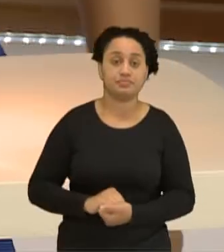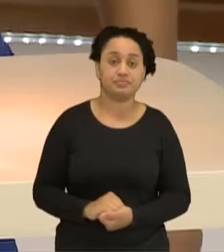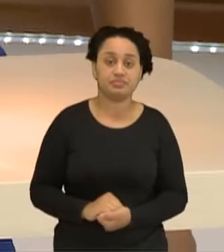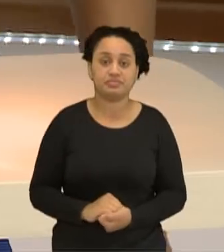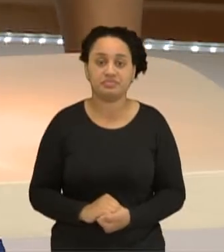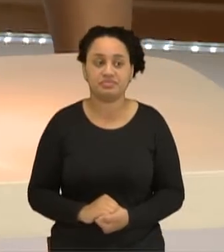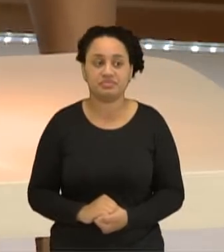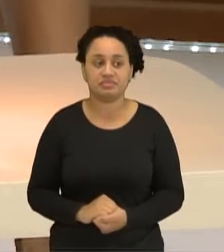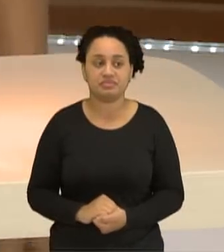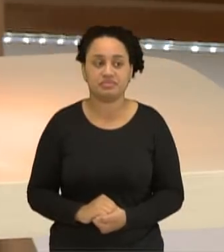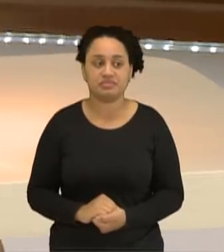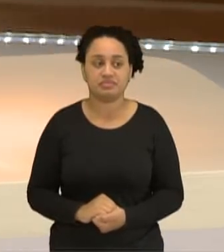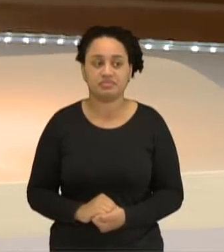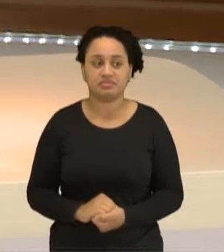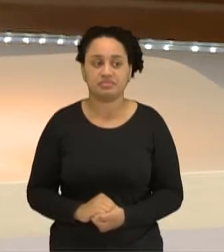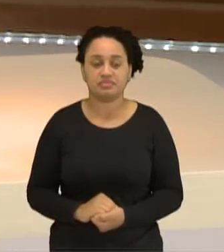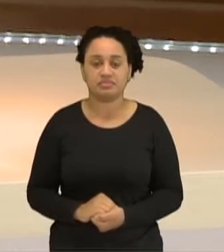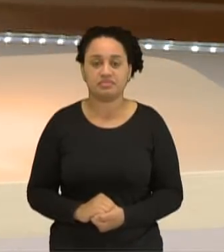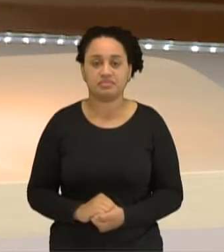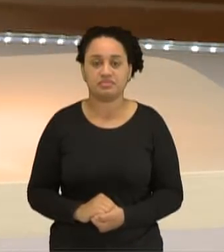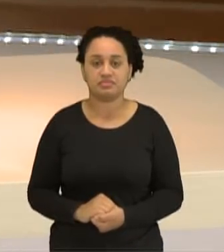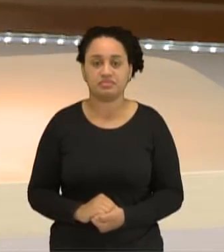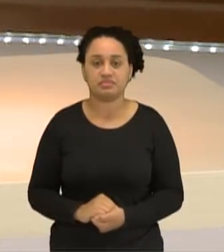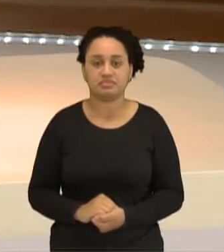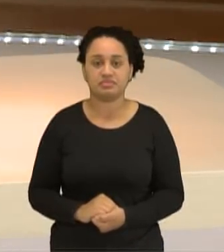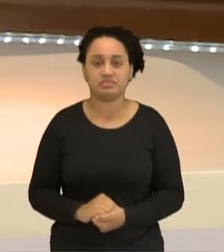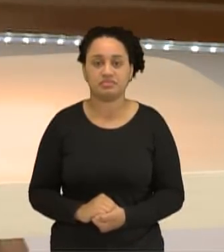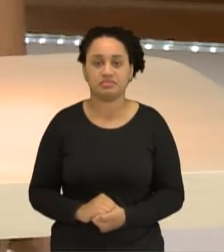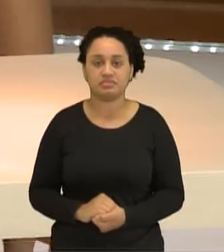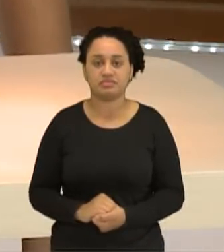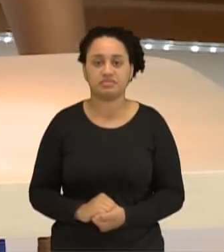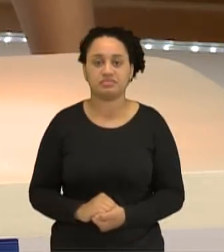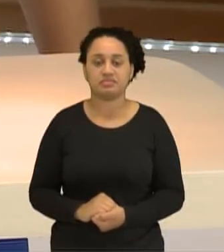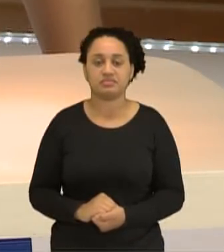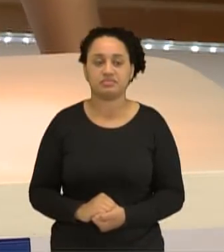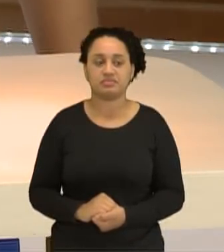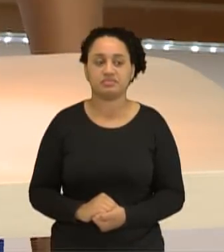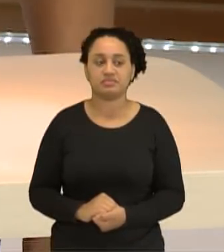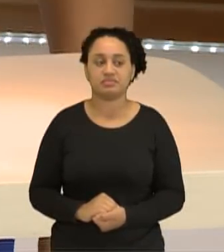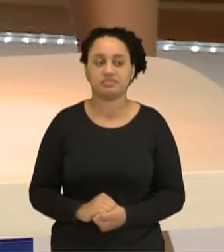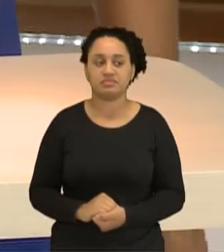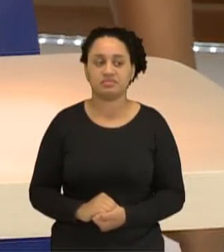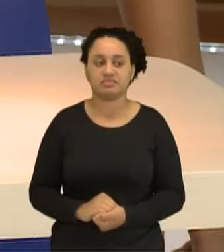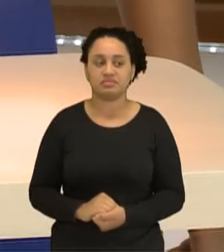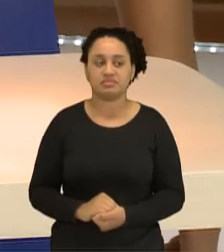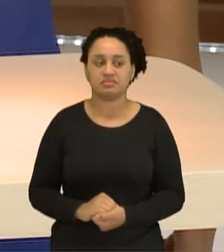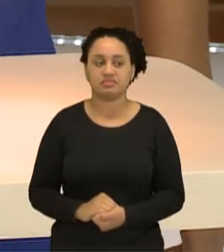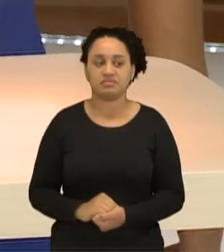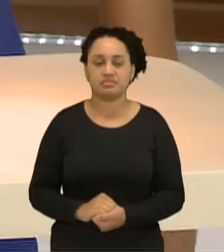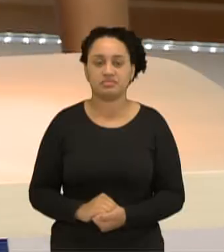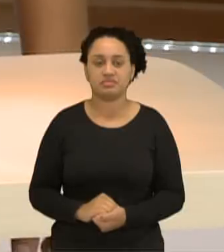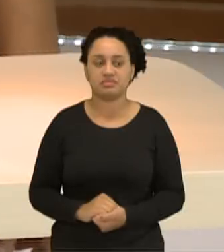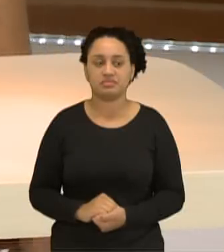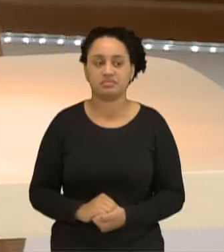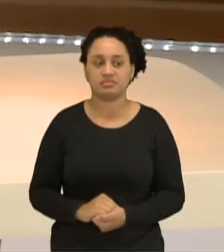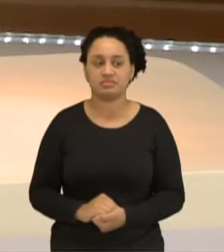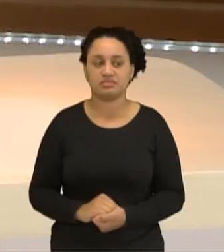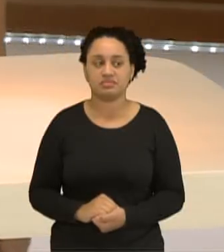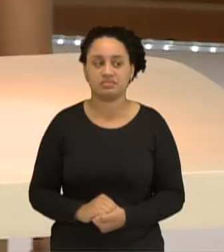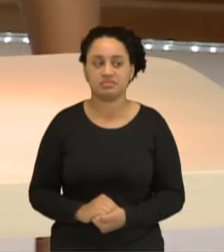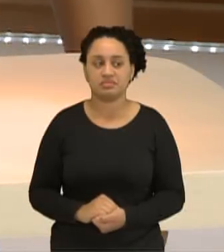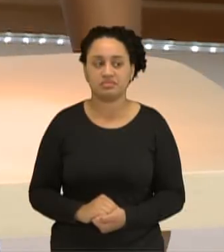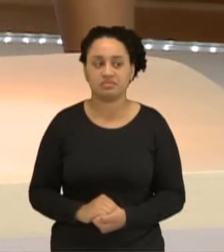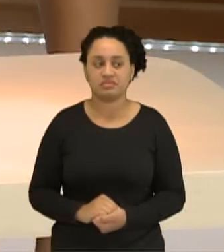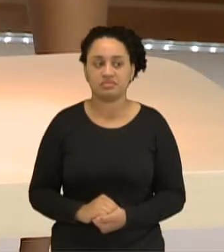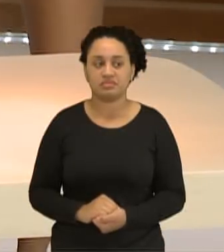Ó. Tem a capacidade de liberação dos elétrons, que vão ajudar no fluxo desses elétrons entre um pólo e outro.